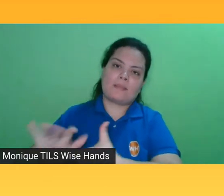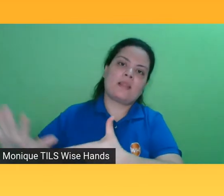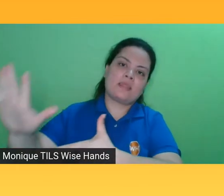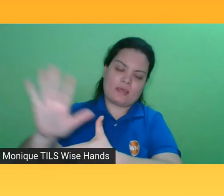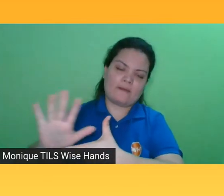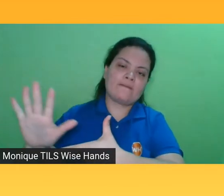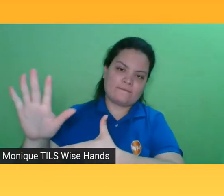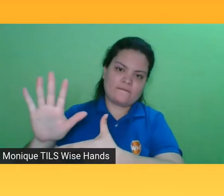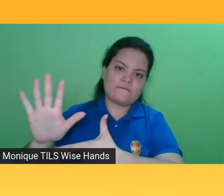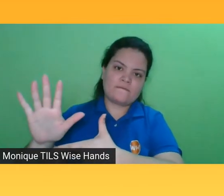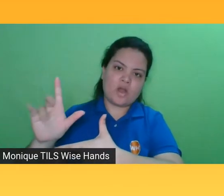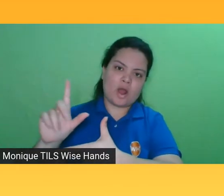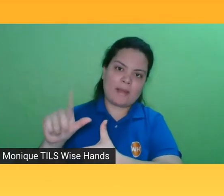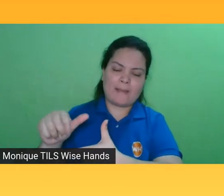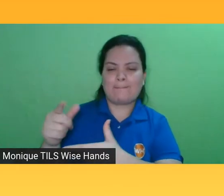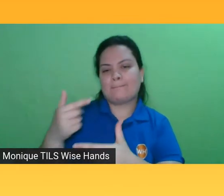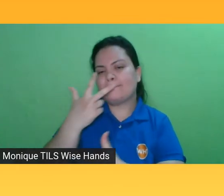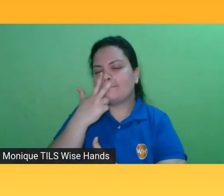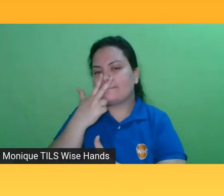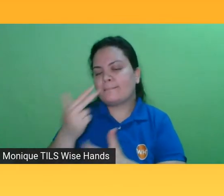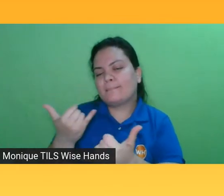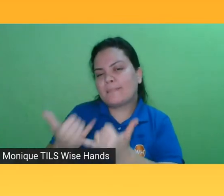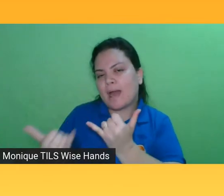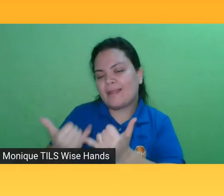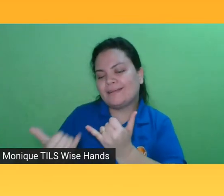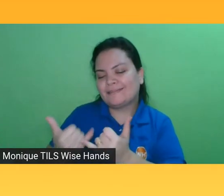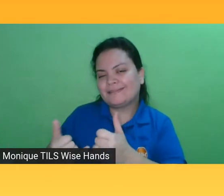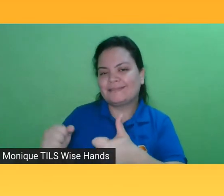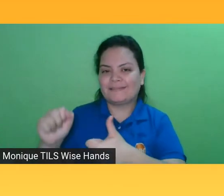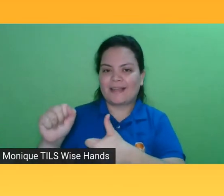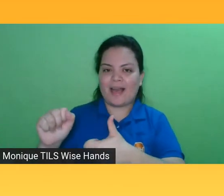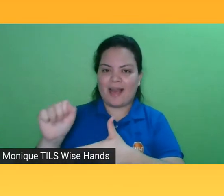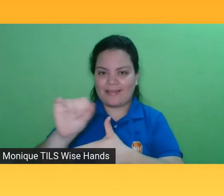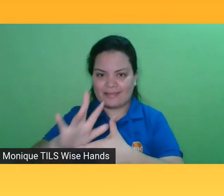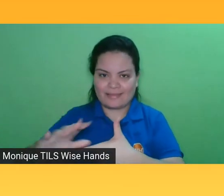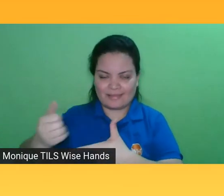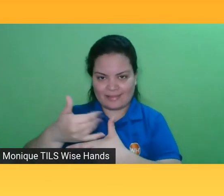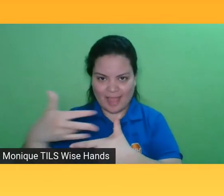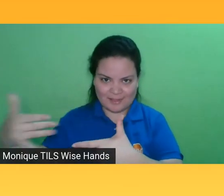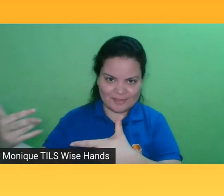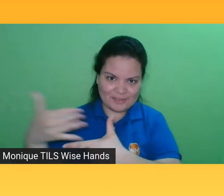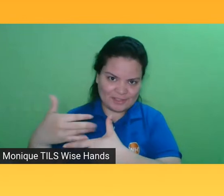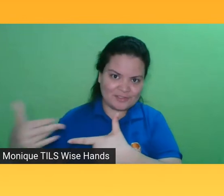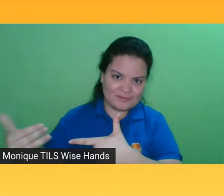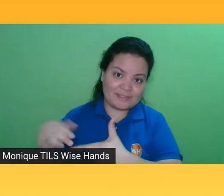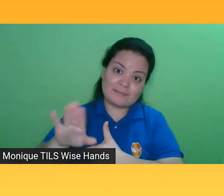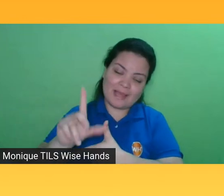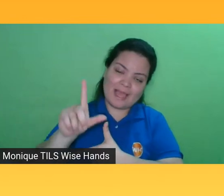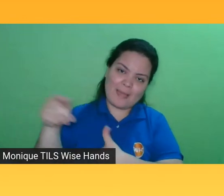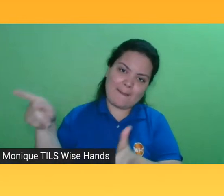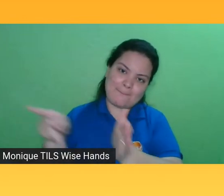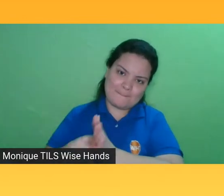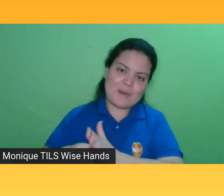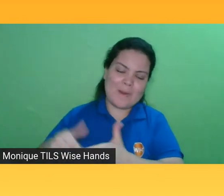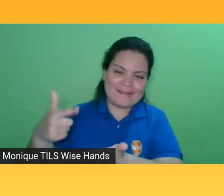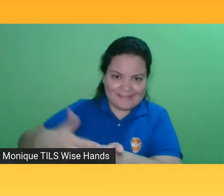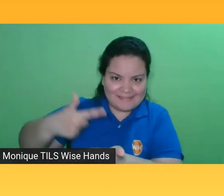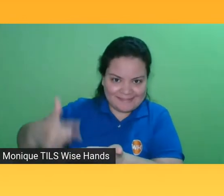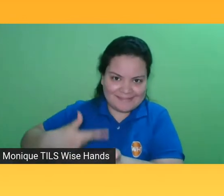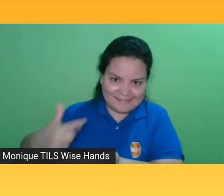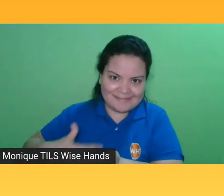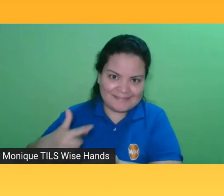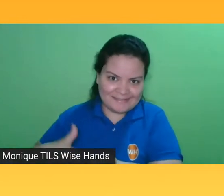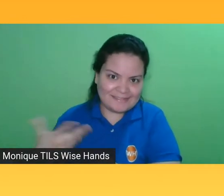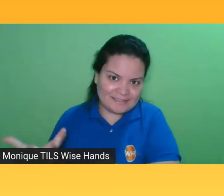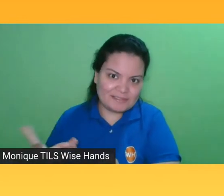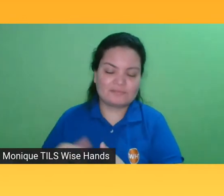Funciona como a Netflix, você paga uma assinatura mensal e você tem acesso a todo o catálogo da Storytel. Eles